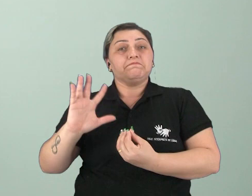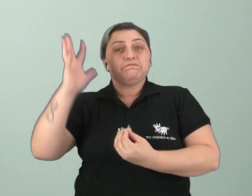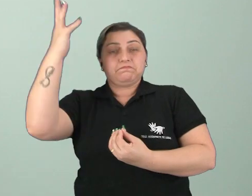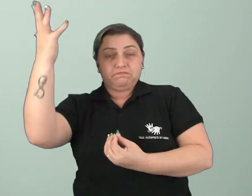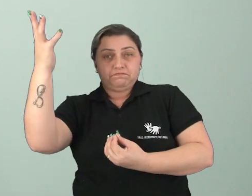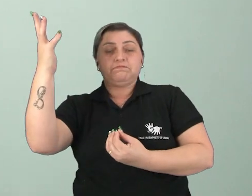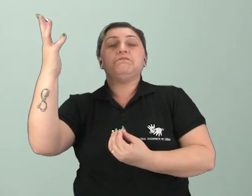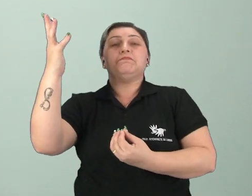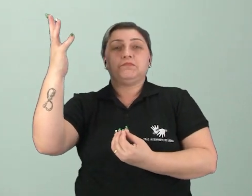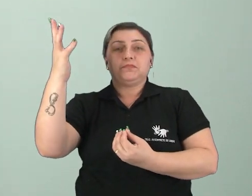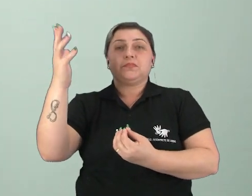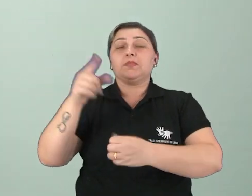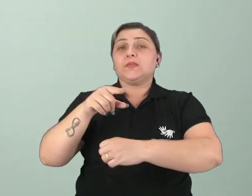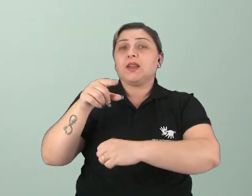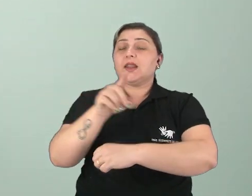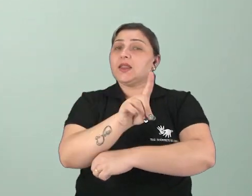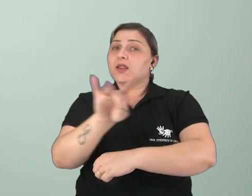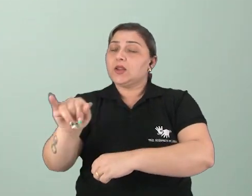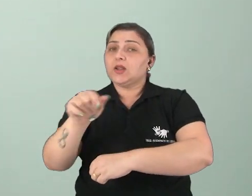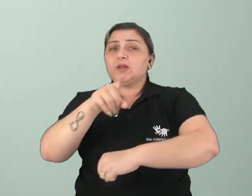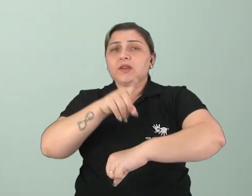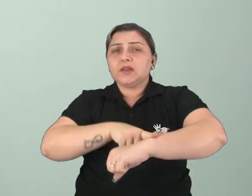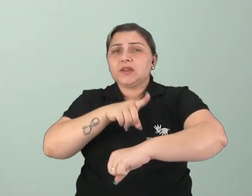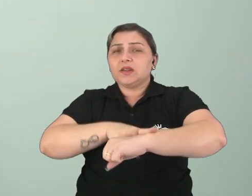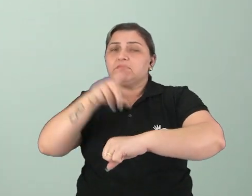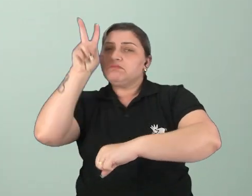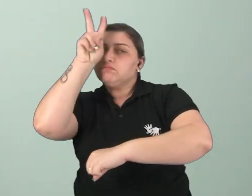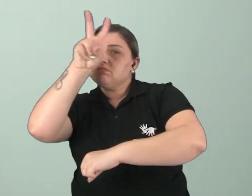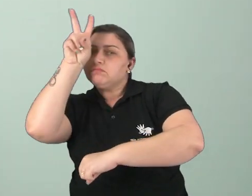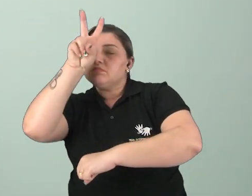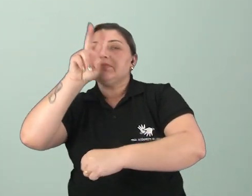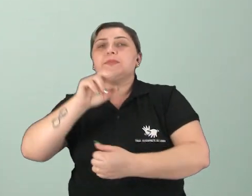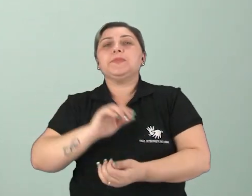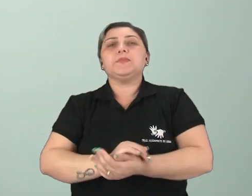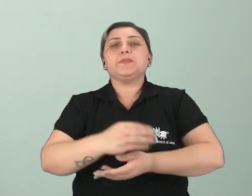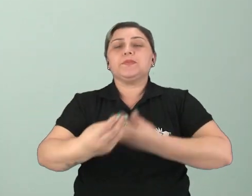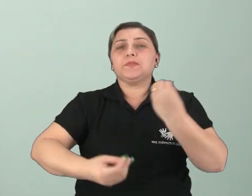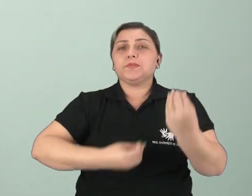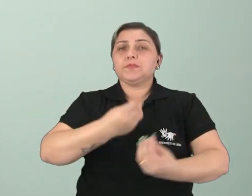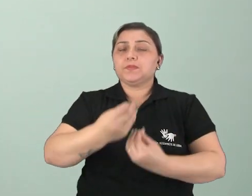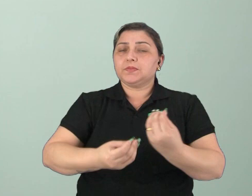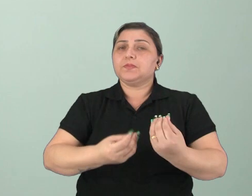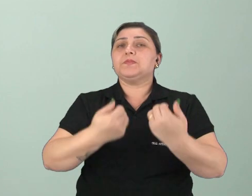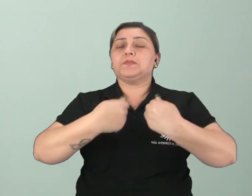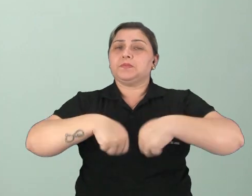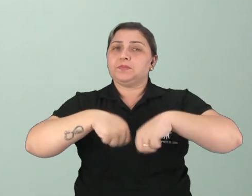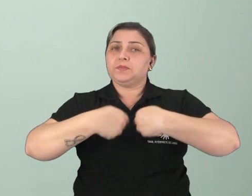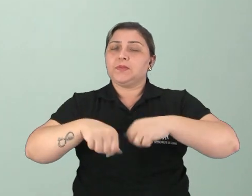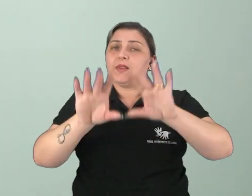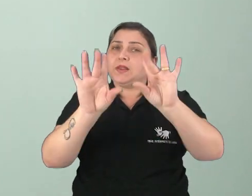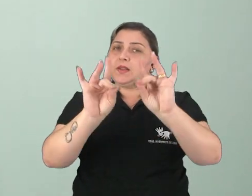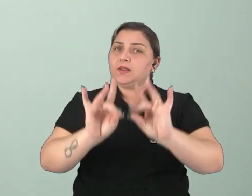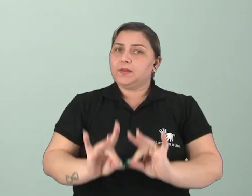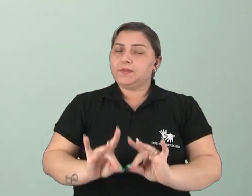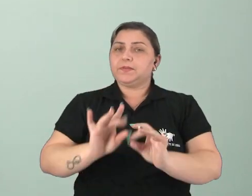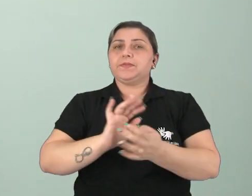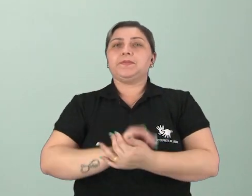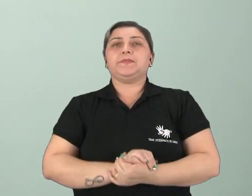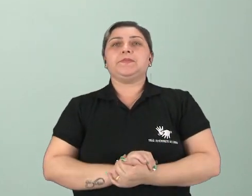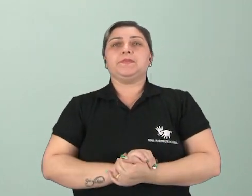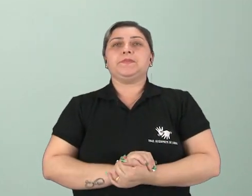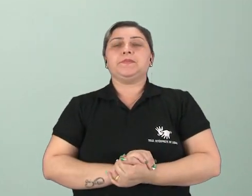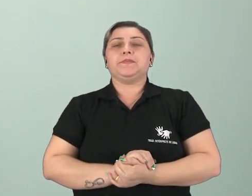aconteceu em determinada data, em determinado tempo histórico, com uma precisão às vezes de detalhes e